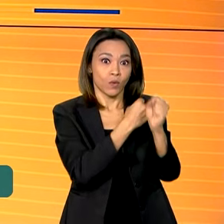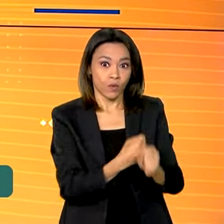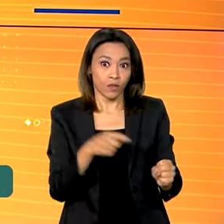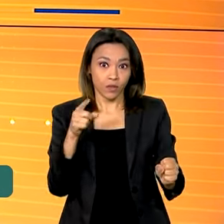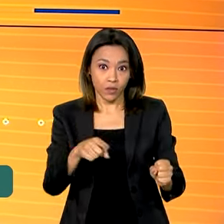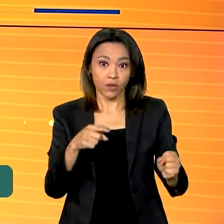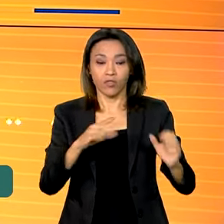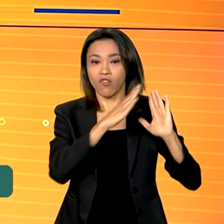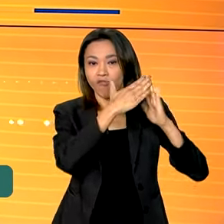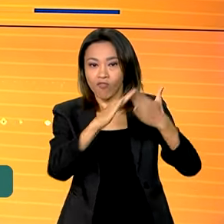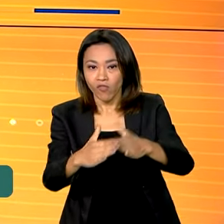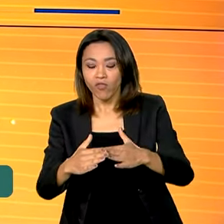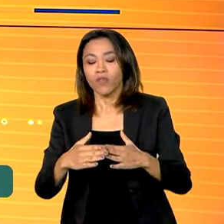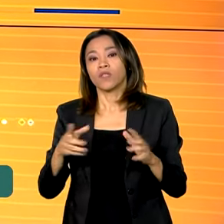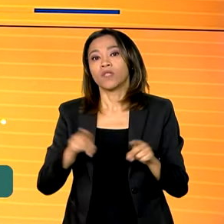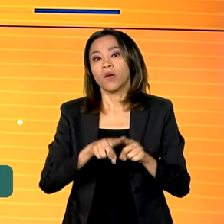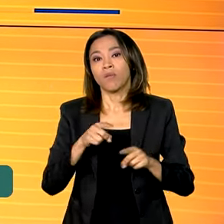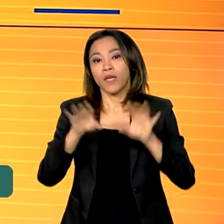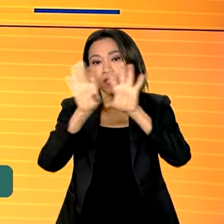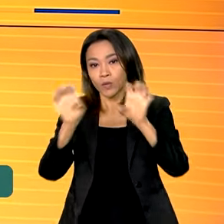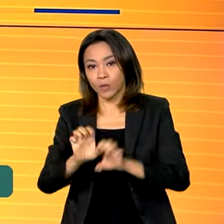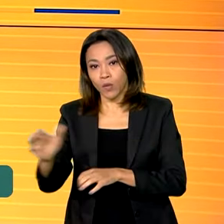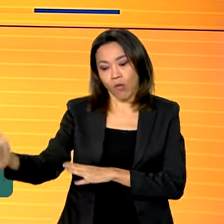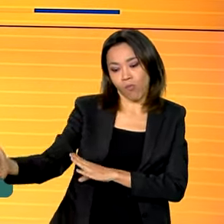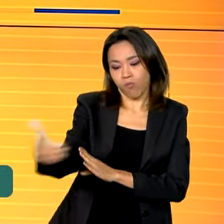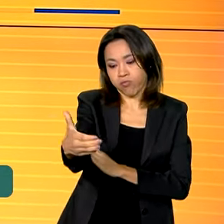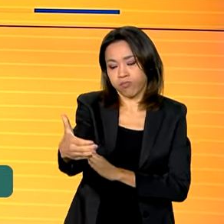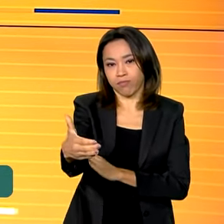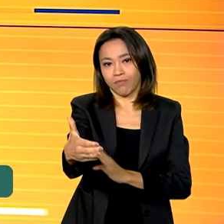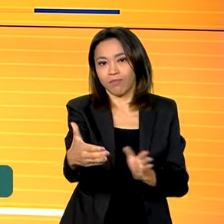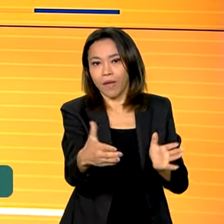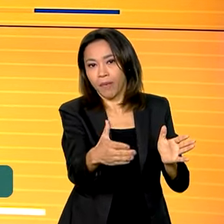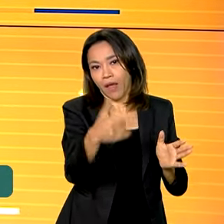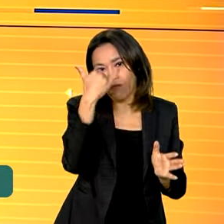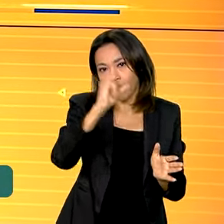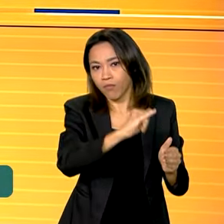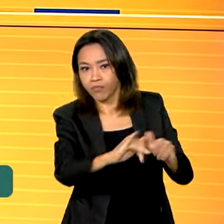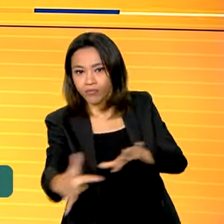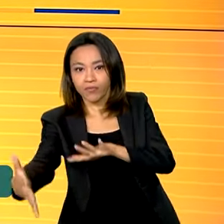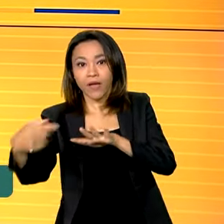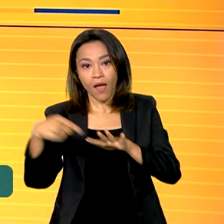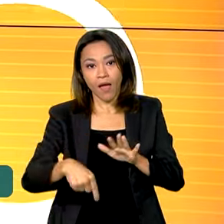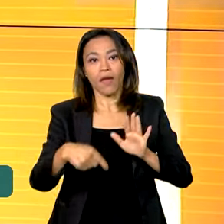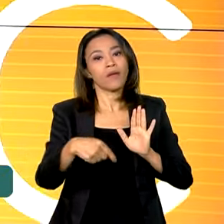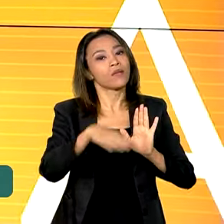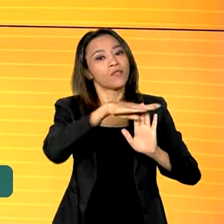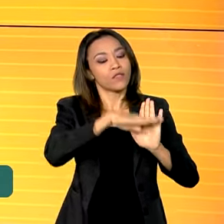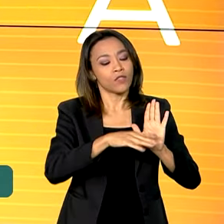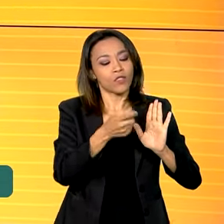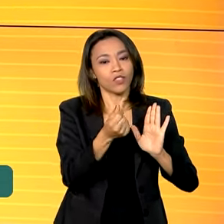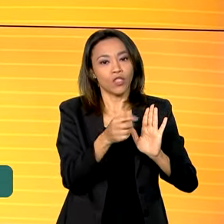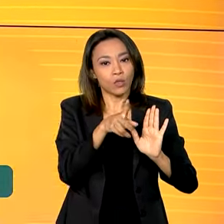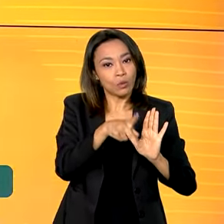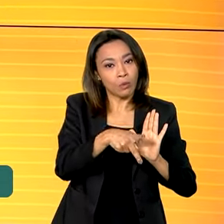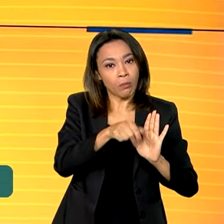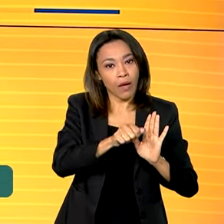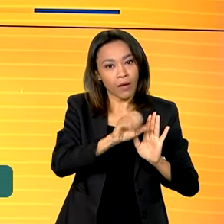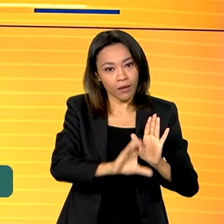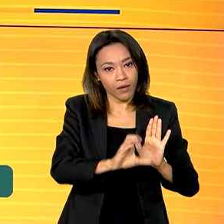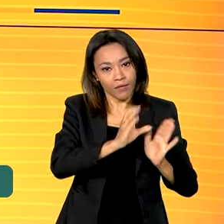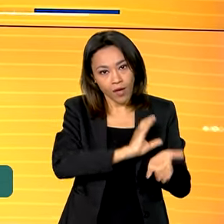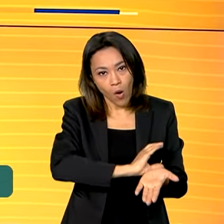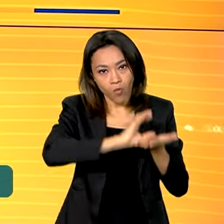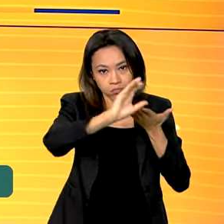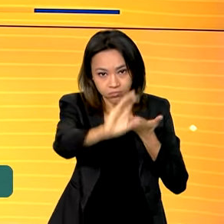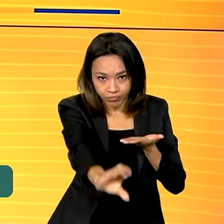contenção de encostas e renovação da frota de transporte. Os recursos são do novo PAC Seleções e vão contemplar todas as